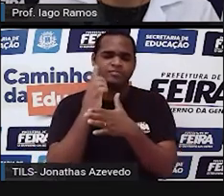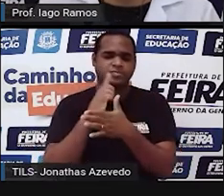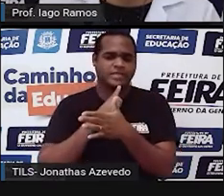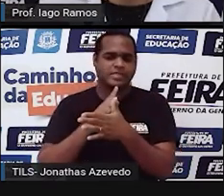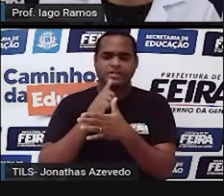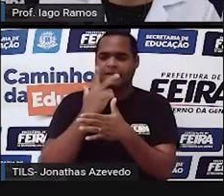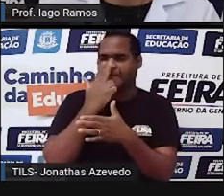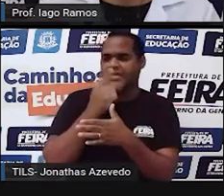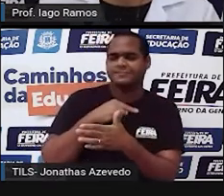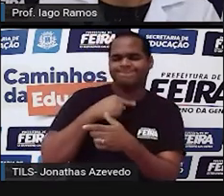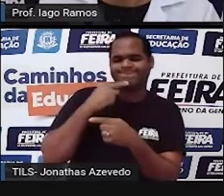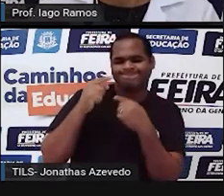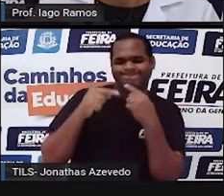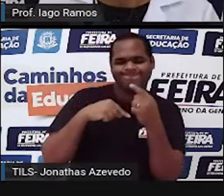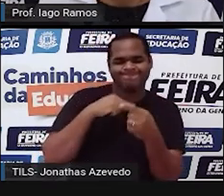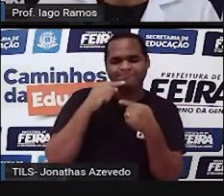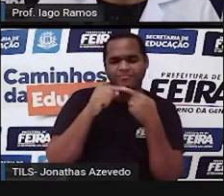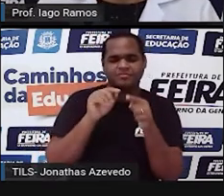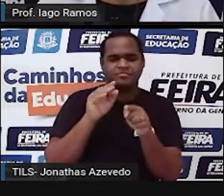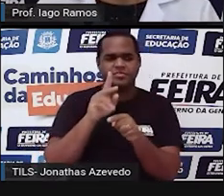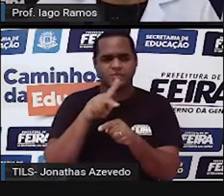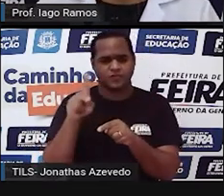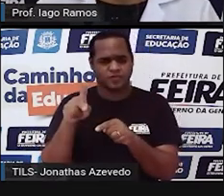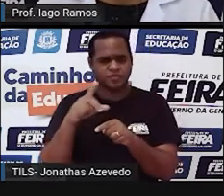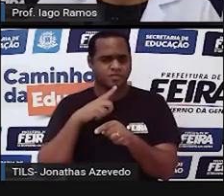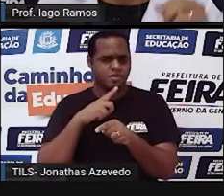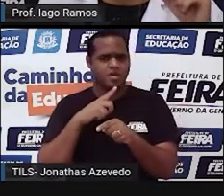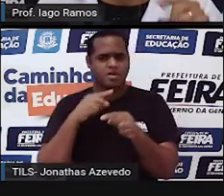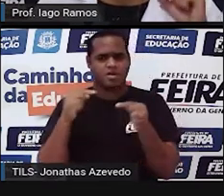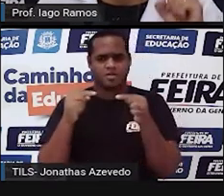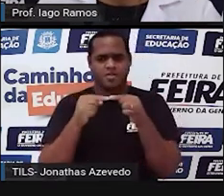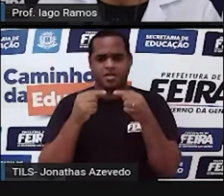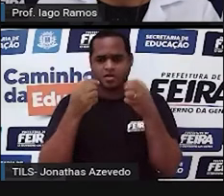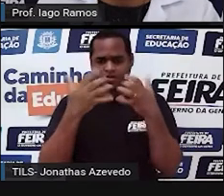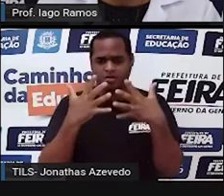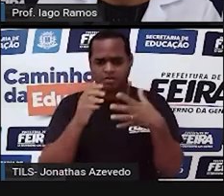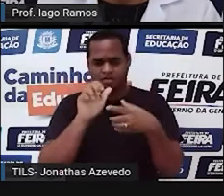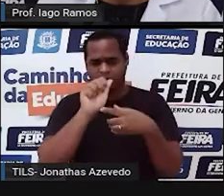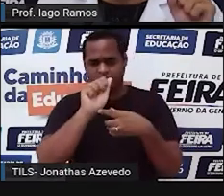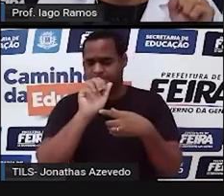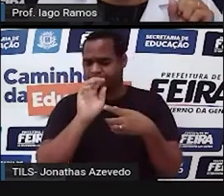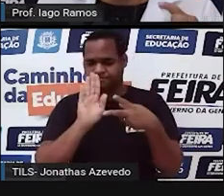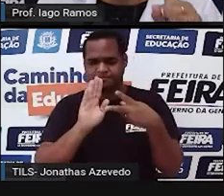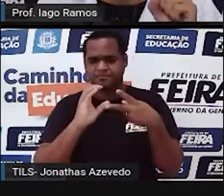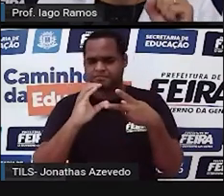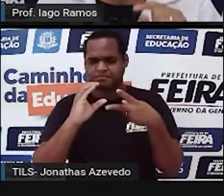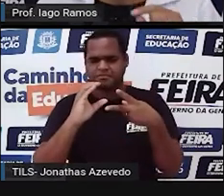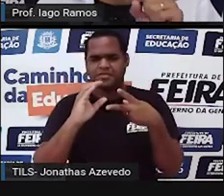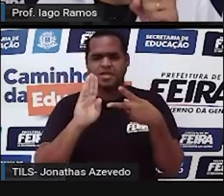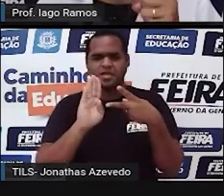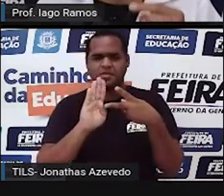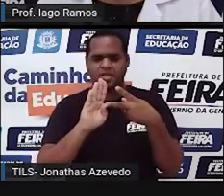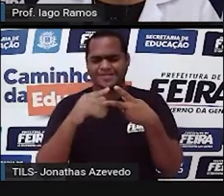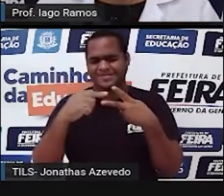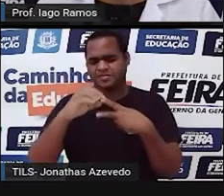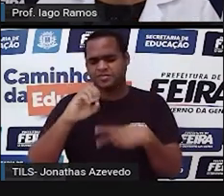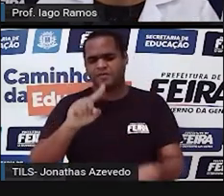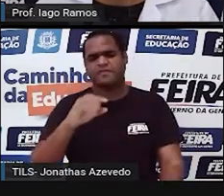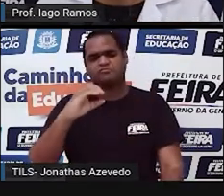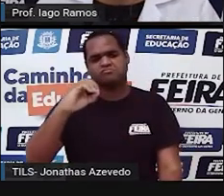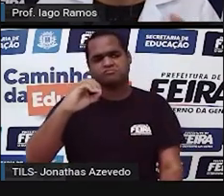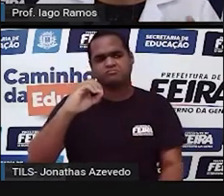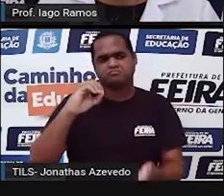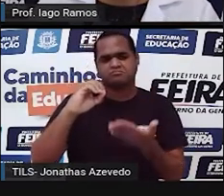duvidazinha, mas professor, naquela letra B ali, tem um 70,0.